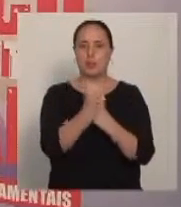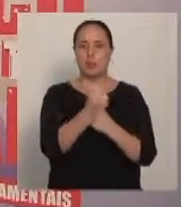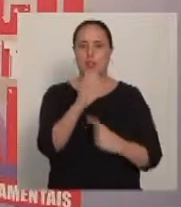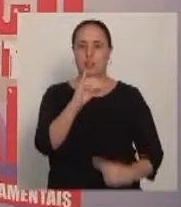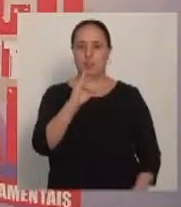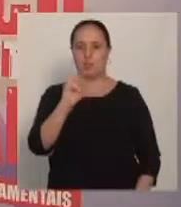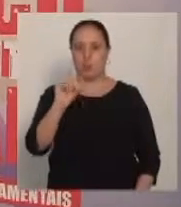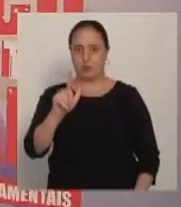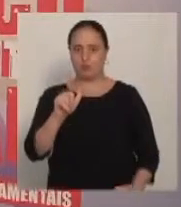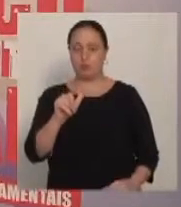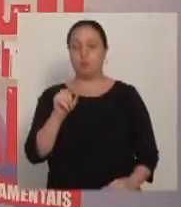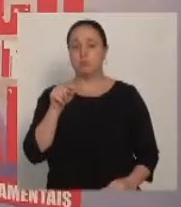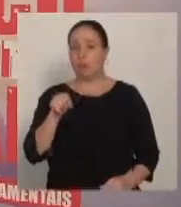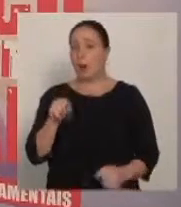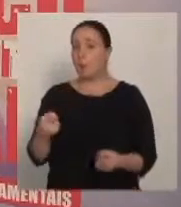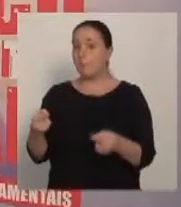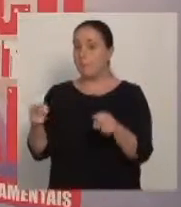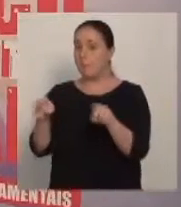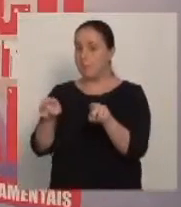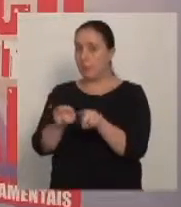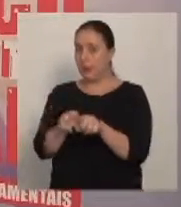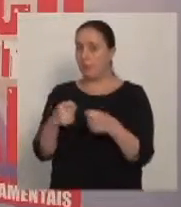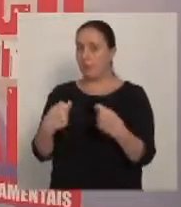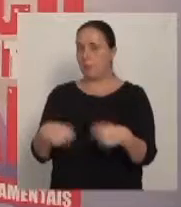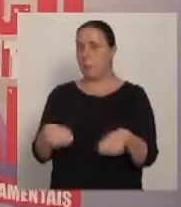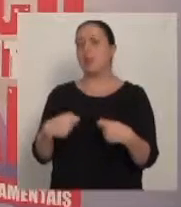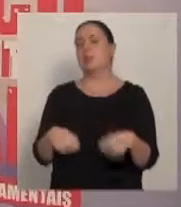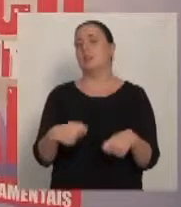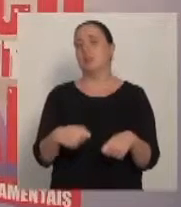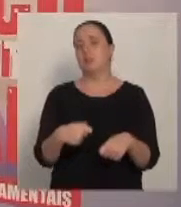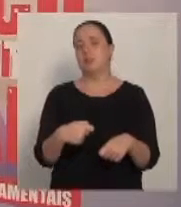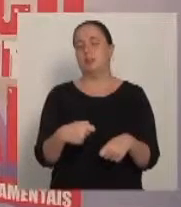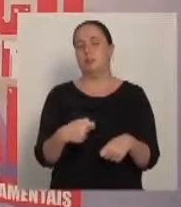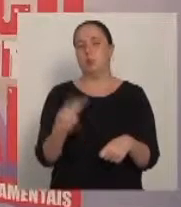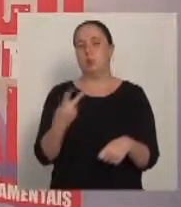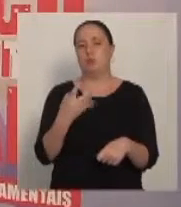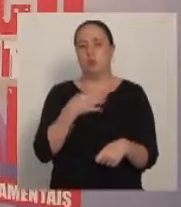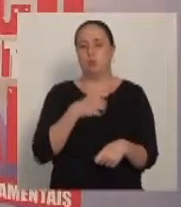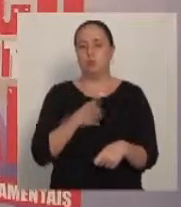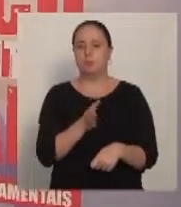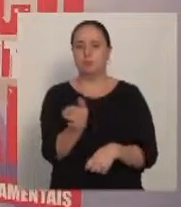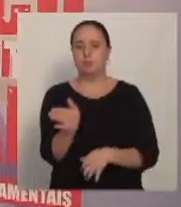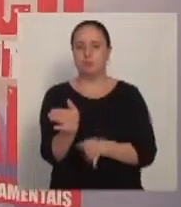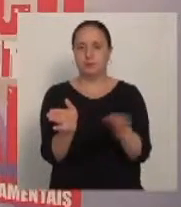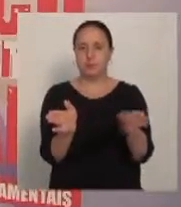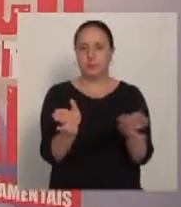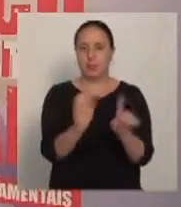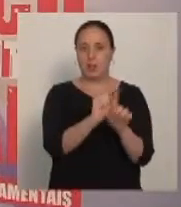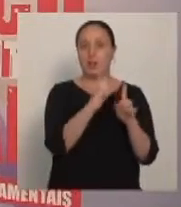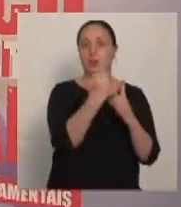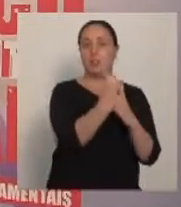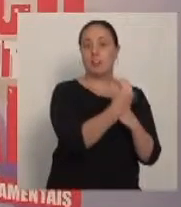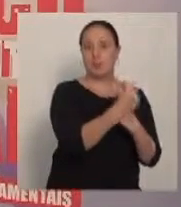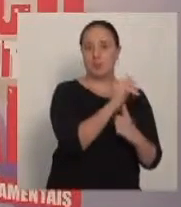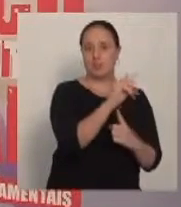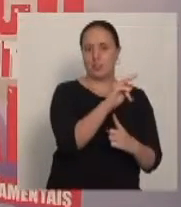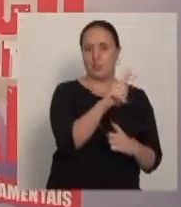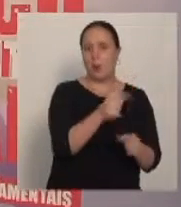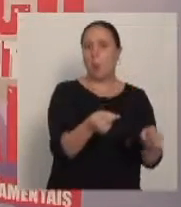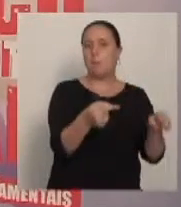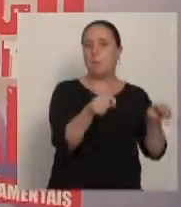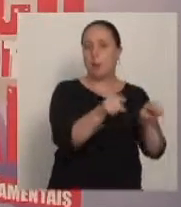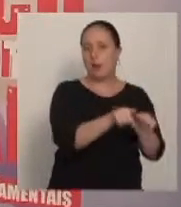ano, o promotor seja capaz de fazer uma audiência pública, nos convidando para ver os